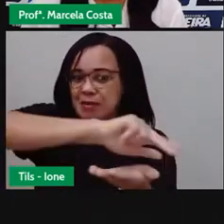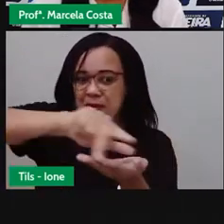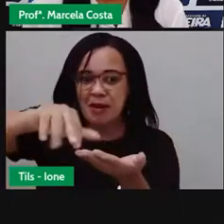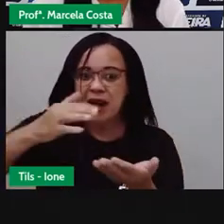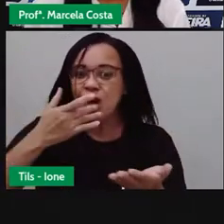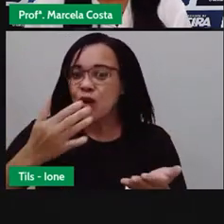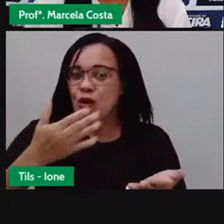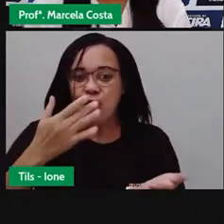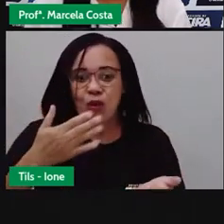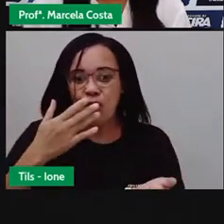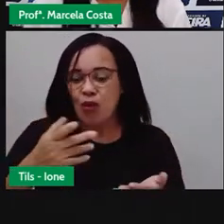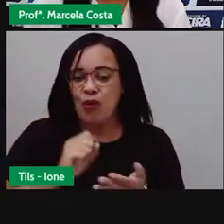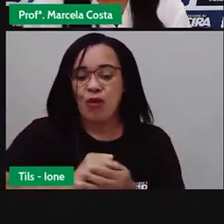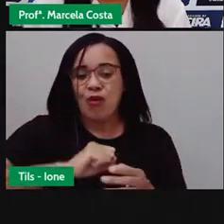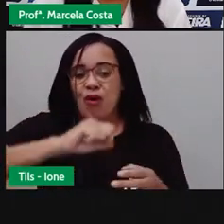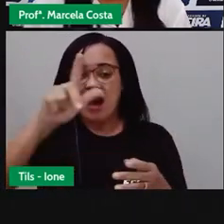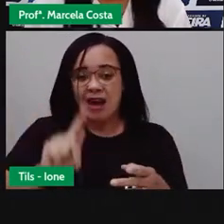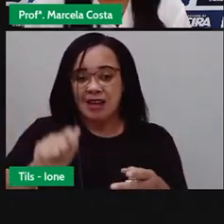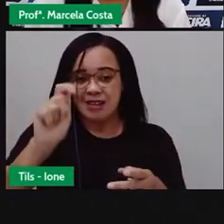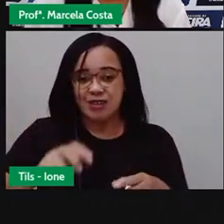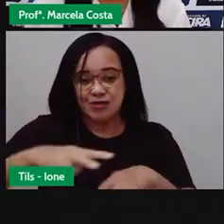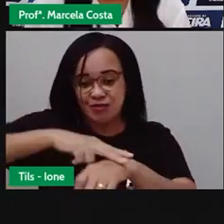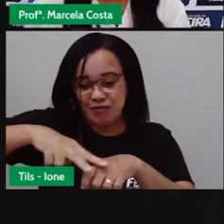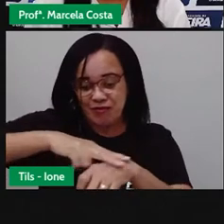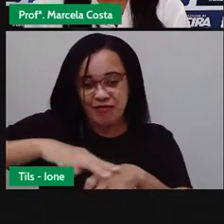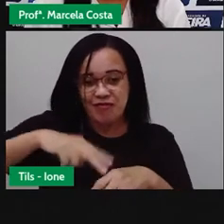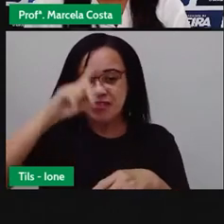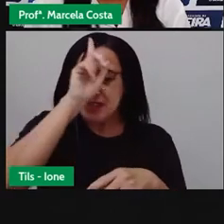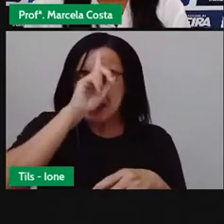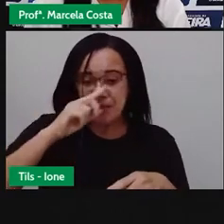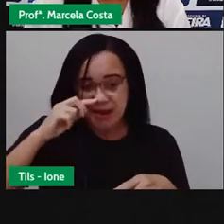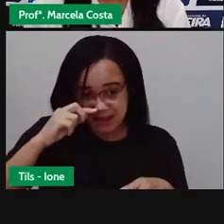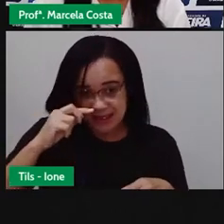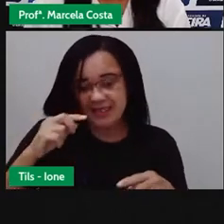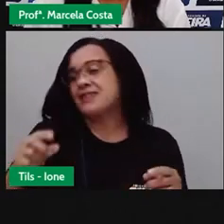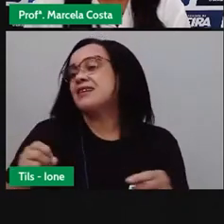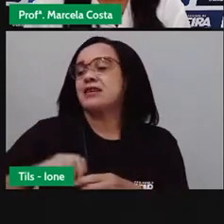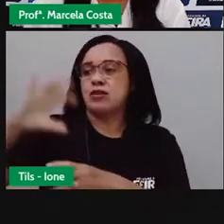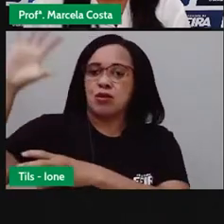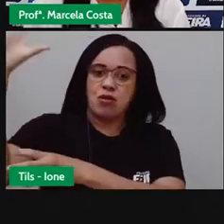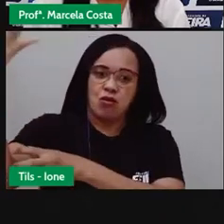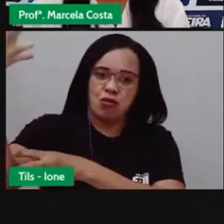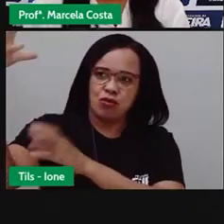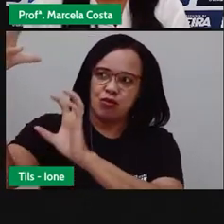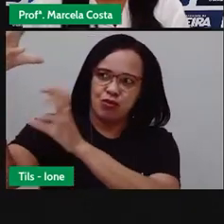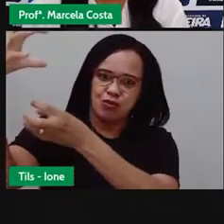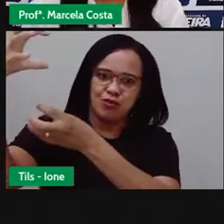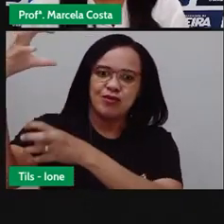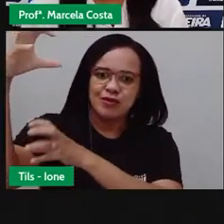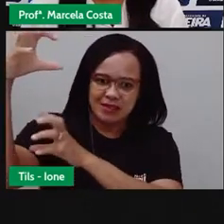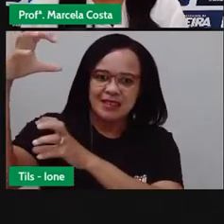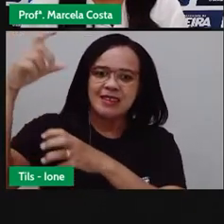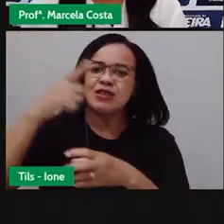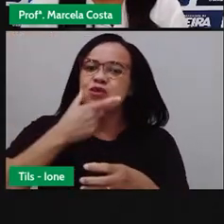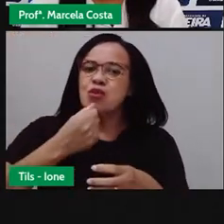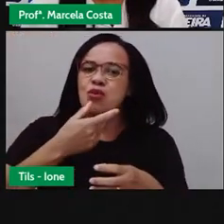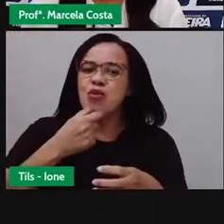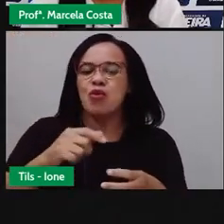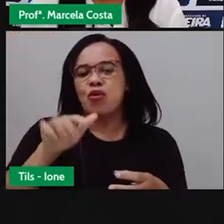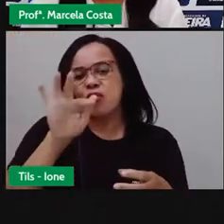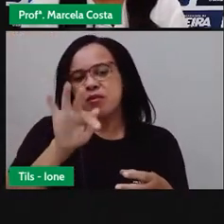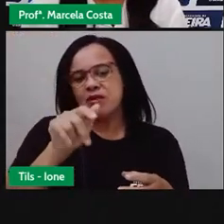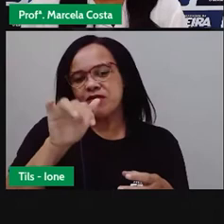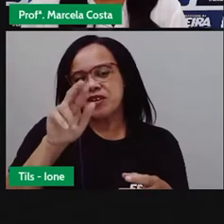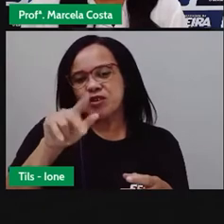verde, amarela. Um pé de seriguela no quintal de Marcelino. No mobral, seu jesuíno aprendendo a